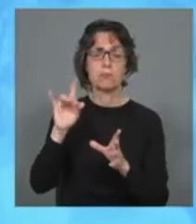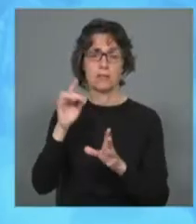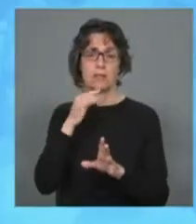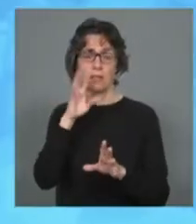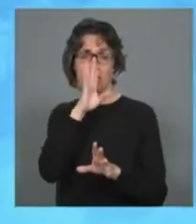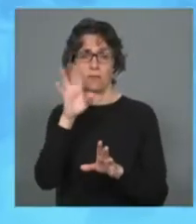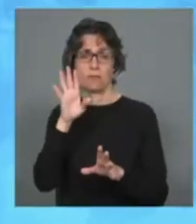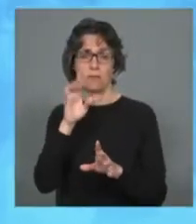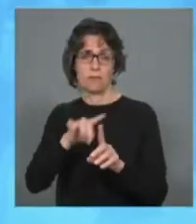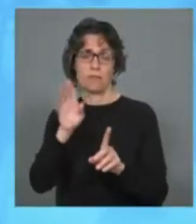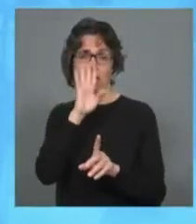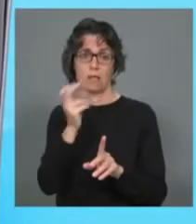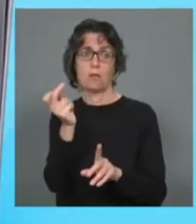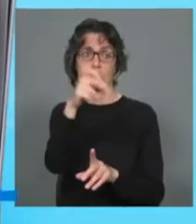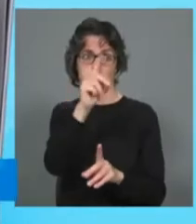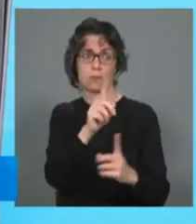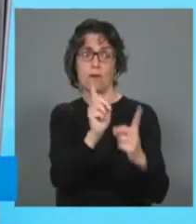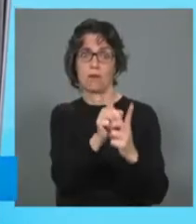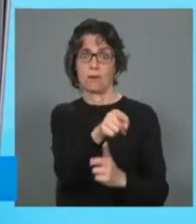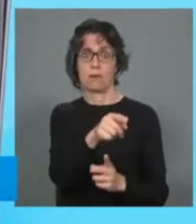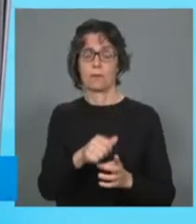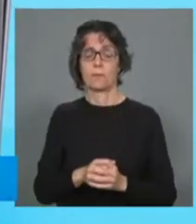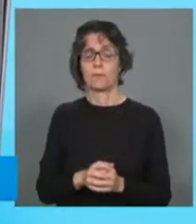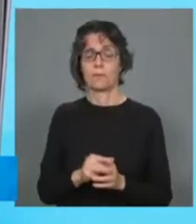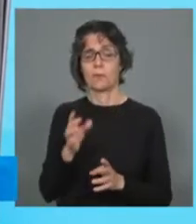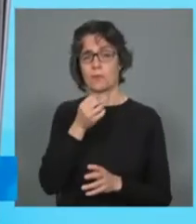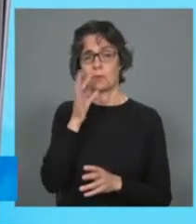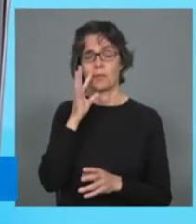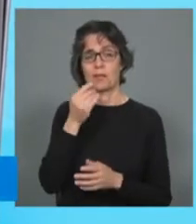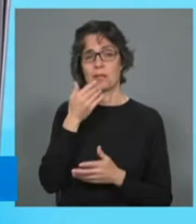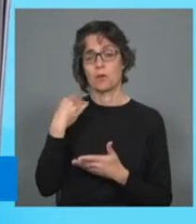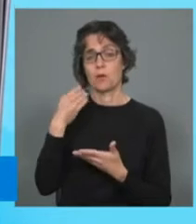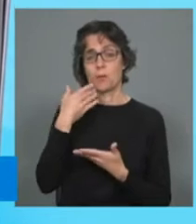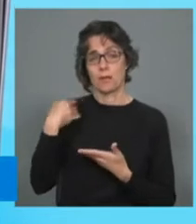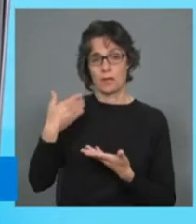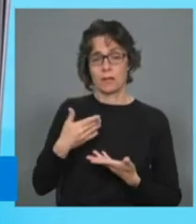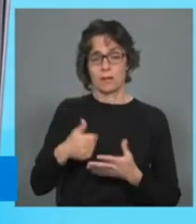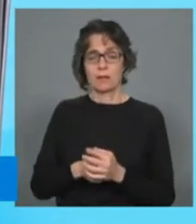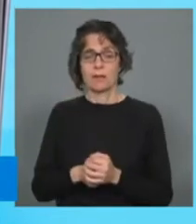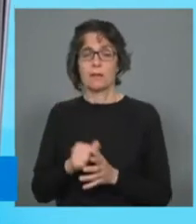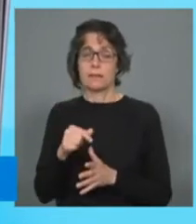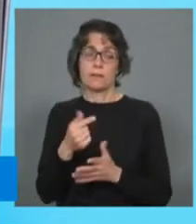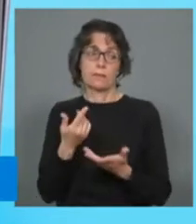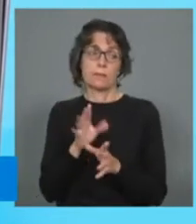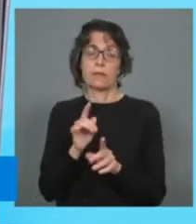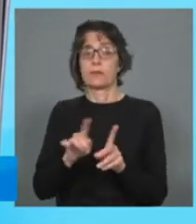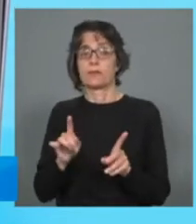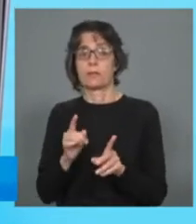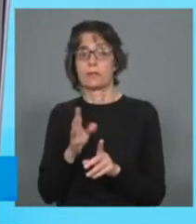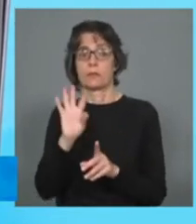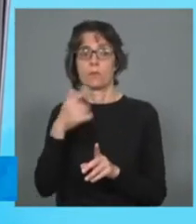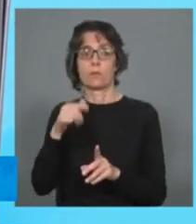no próprio terreno? Olá, boa tarde. Obrigada pelo convite. Sim, sem dúvida. Estarmos no terreno, vermos, estarmos,